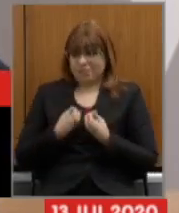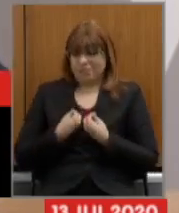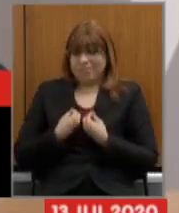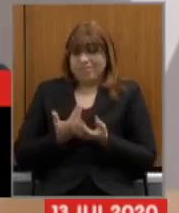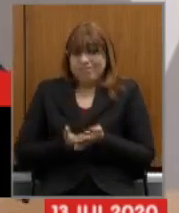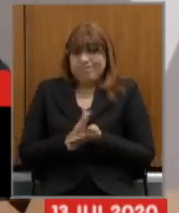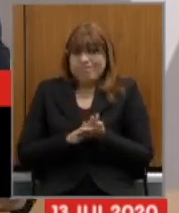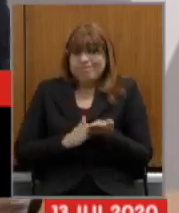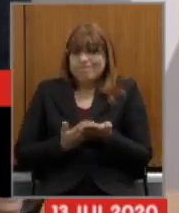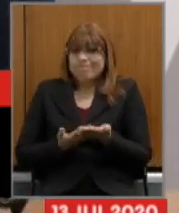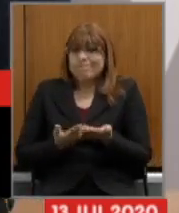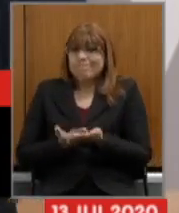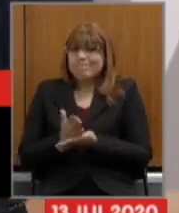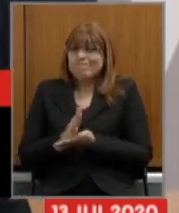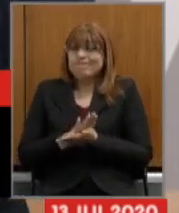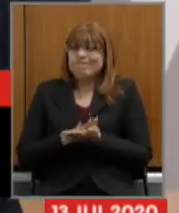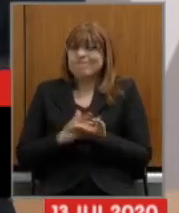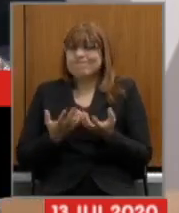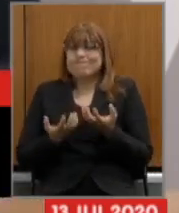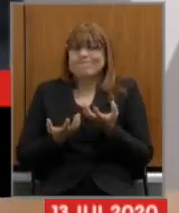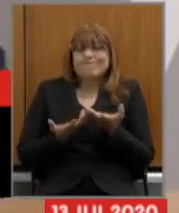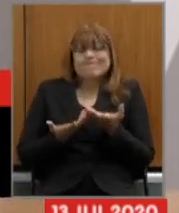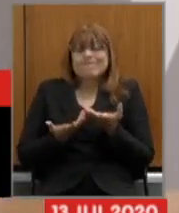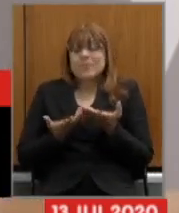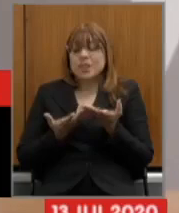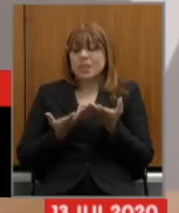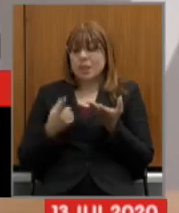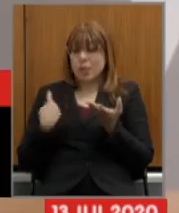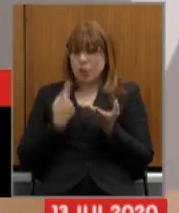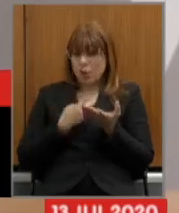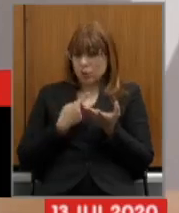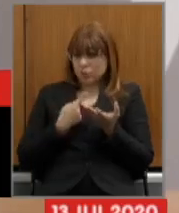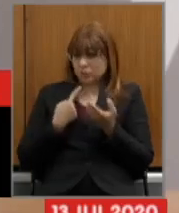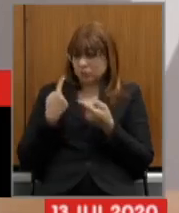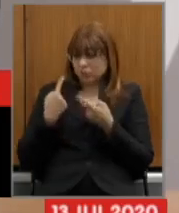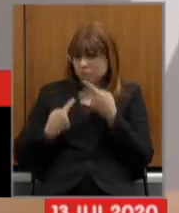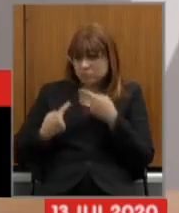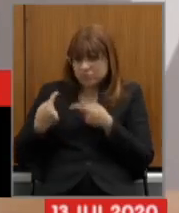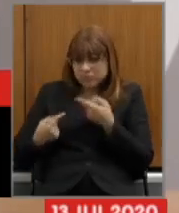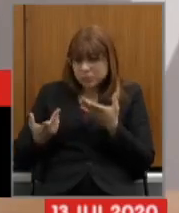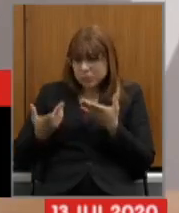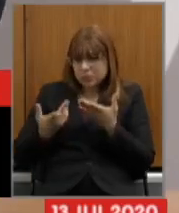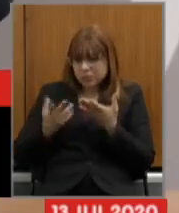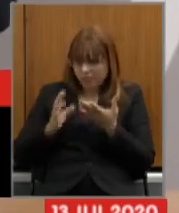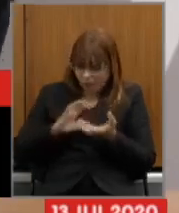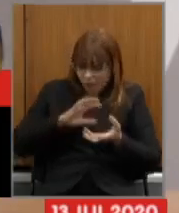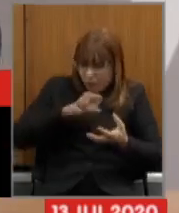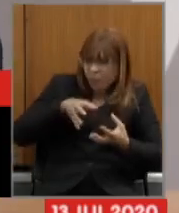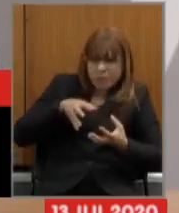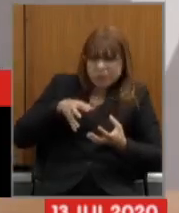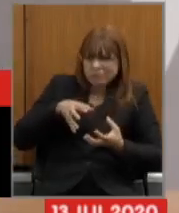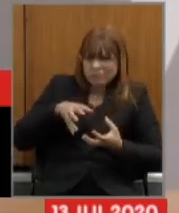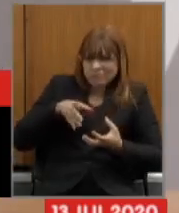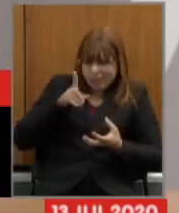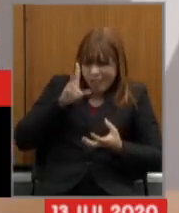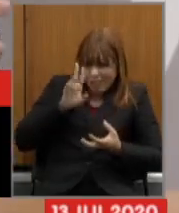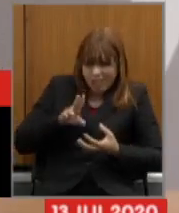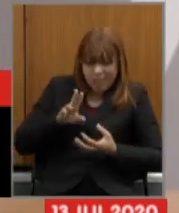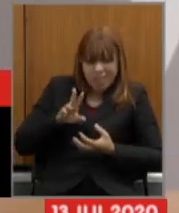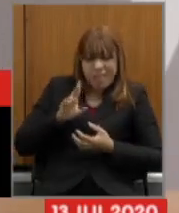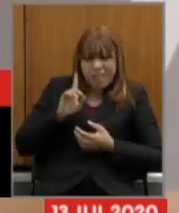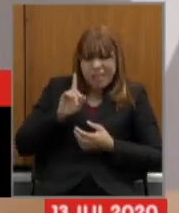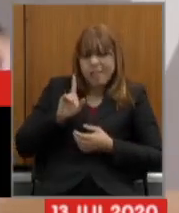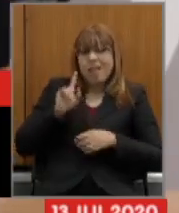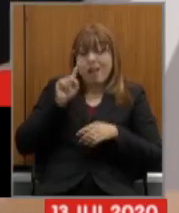o que nós estamos questionando aqui não é a reforma é o fato de nós termos uma reforma sem a